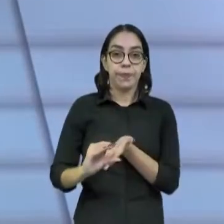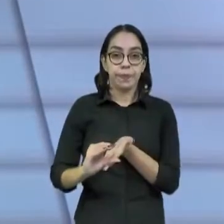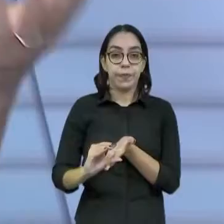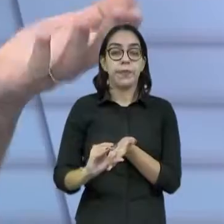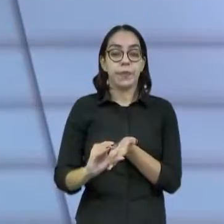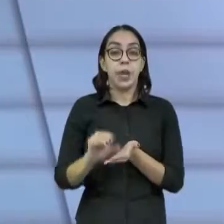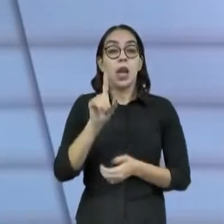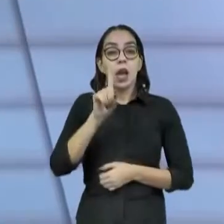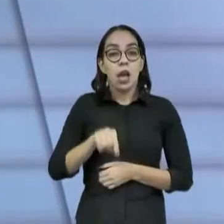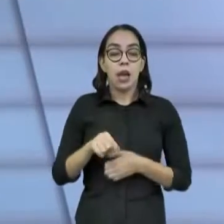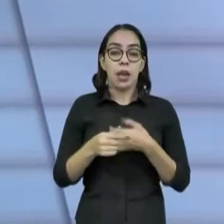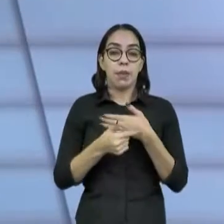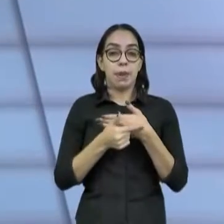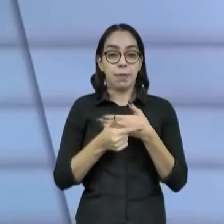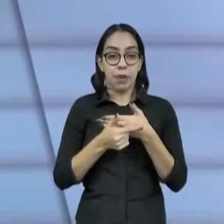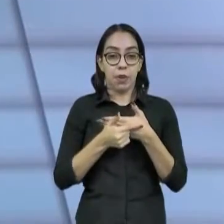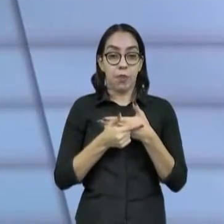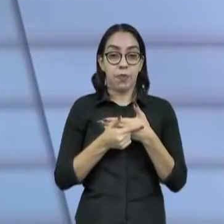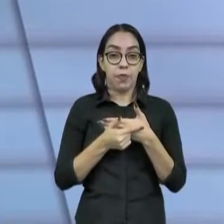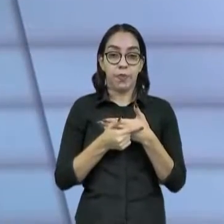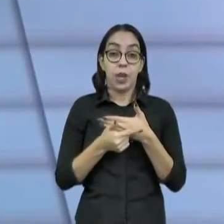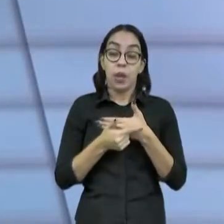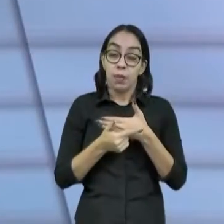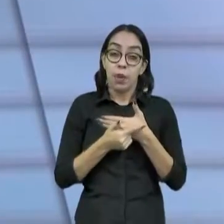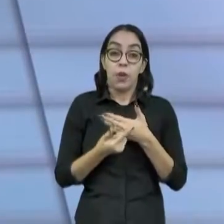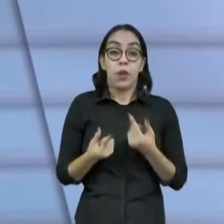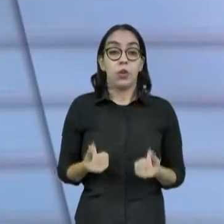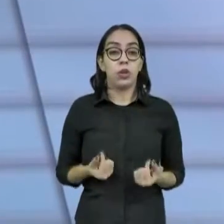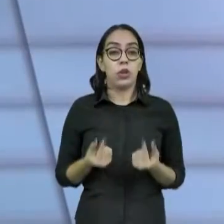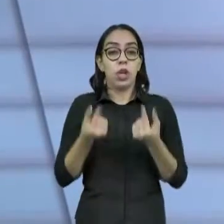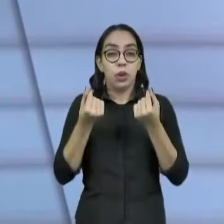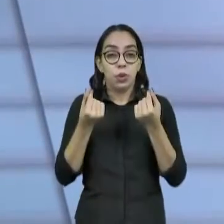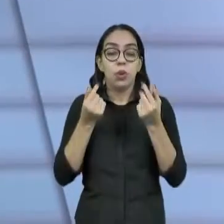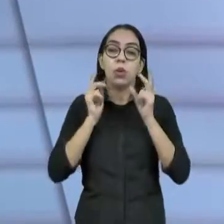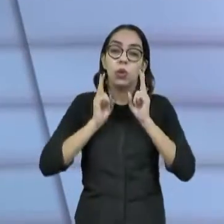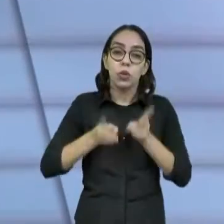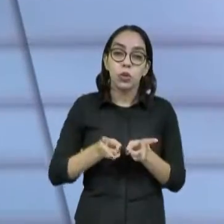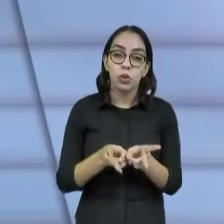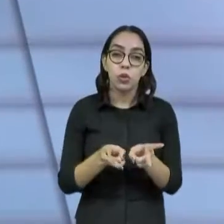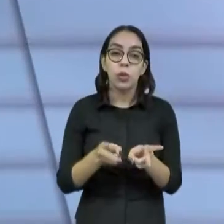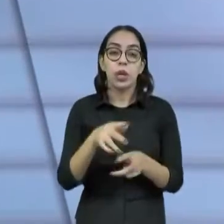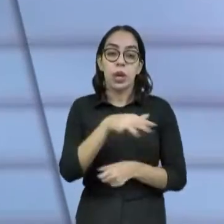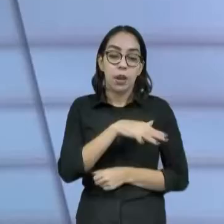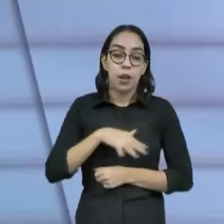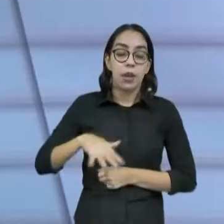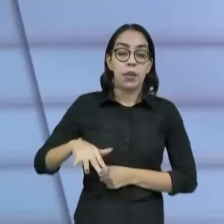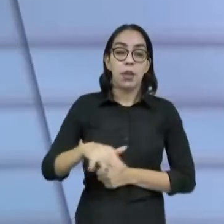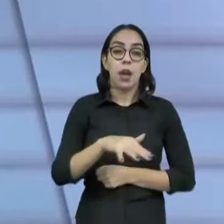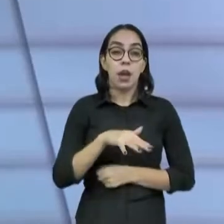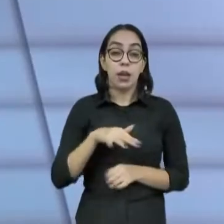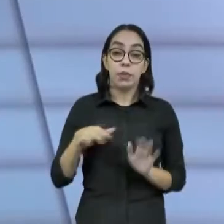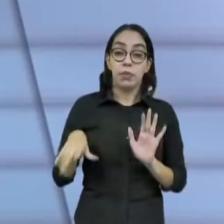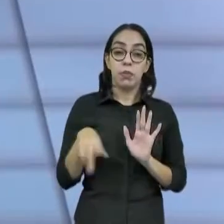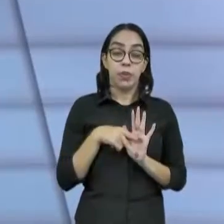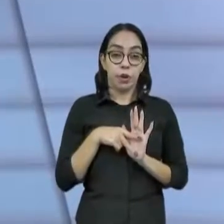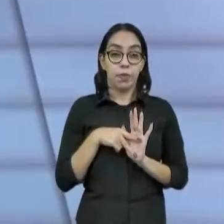nossa função. Que o capital fique aqui, que esse capital seja aplicado sobre ele, uma lente de impacto, que isso comece, essa roda